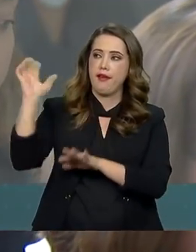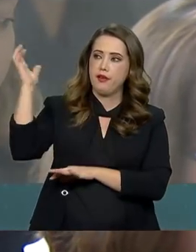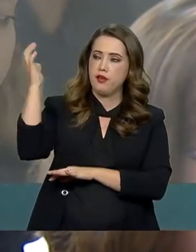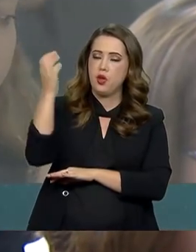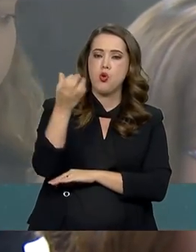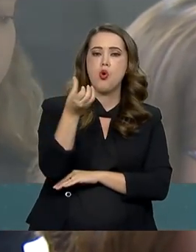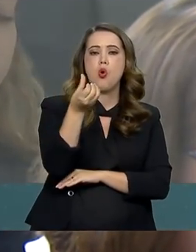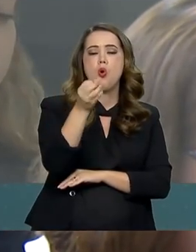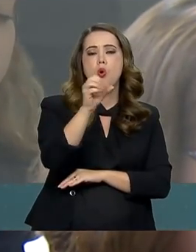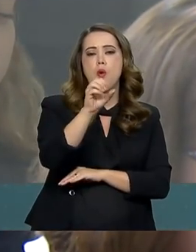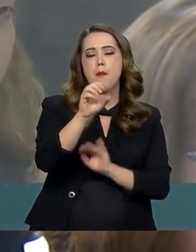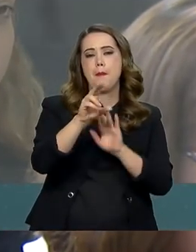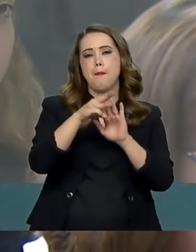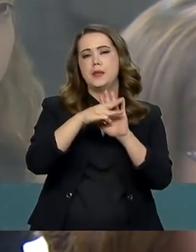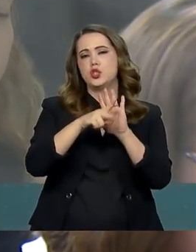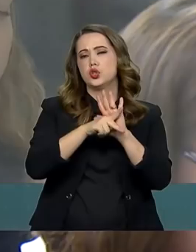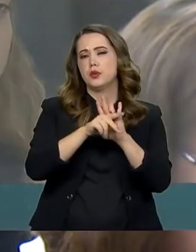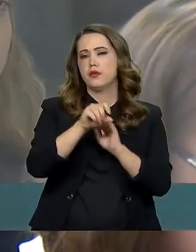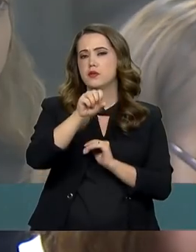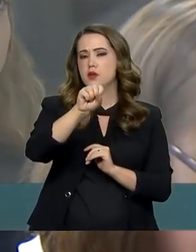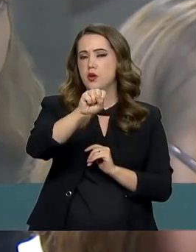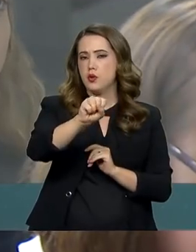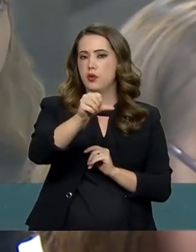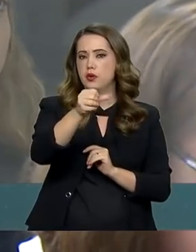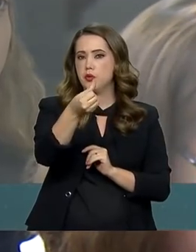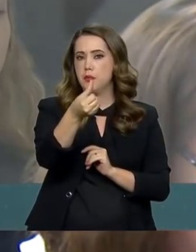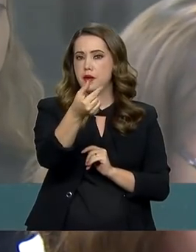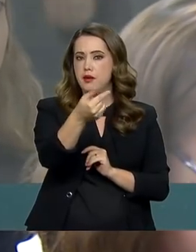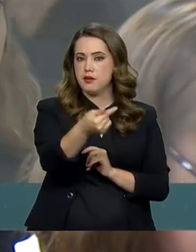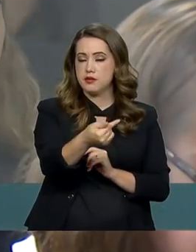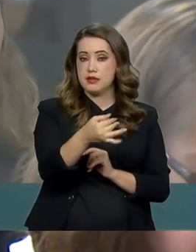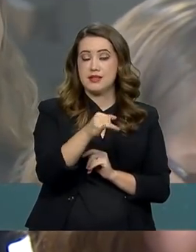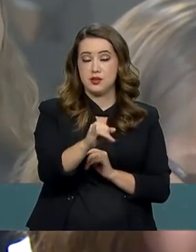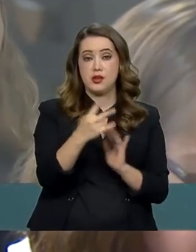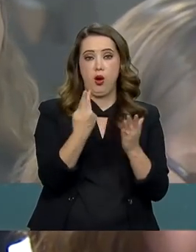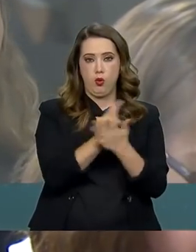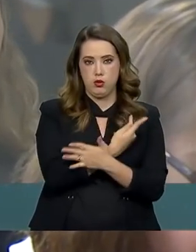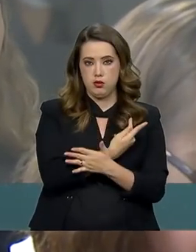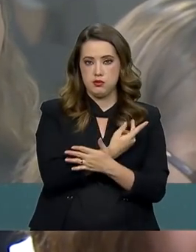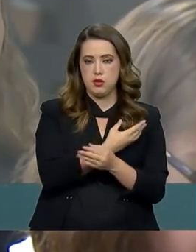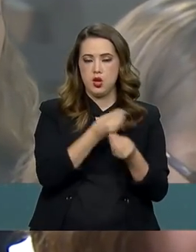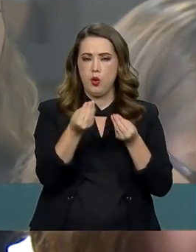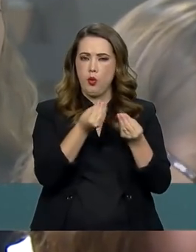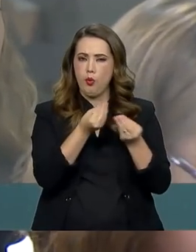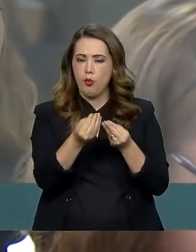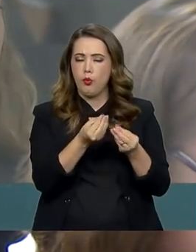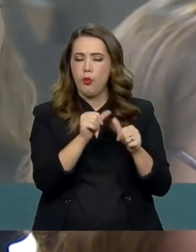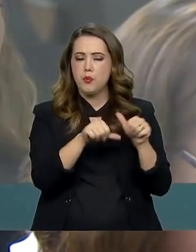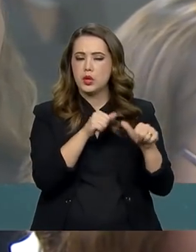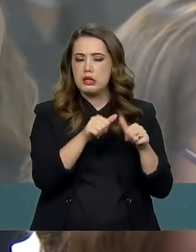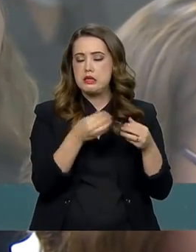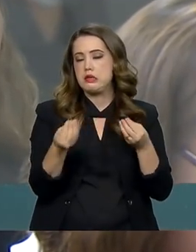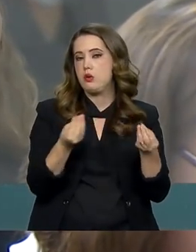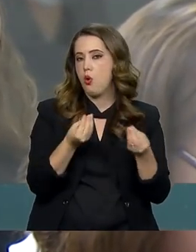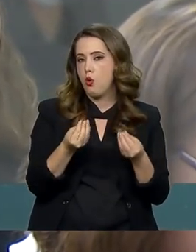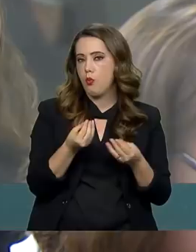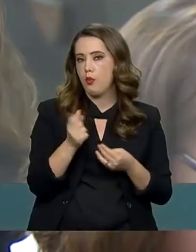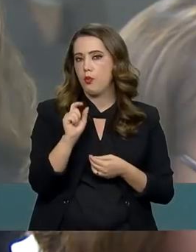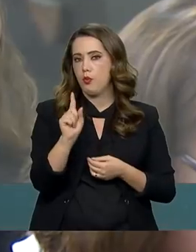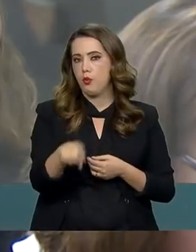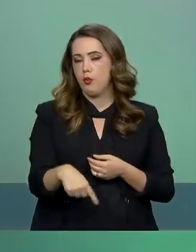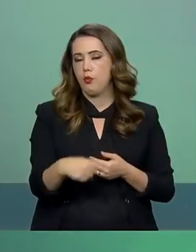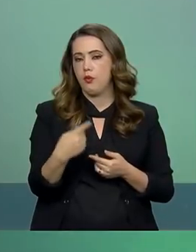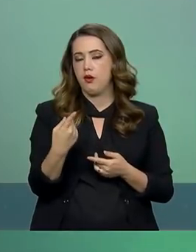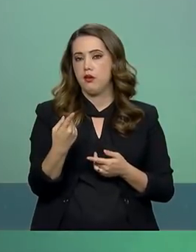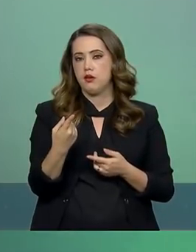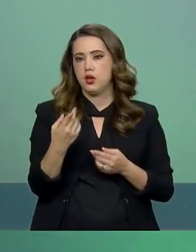867. E se o governo decidir editar essa medida provisória sobre o Código Florestal, se ela